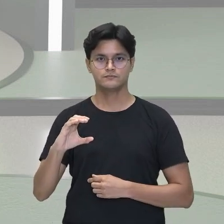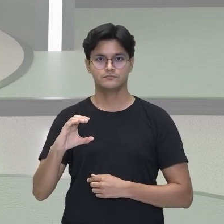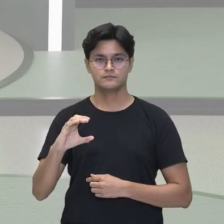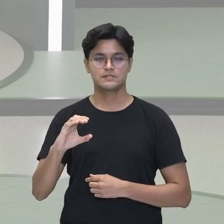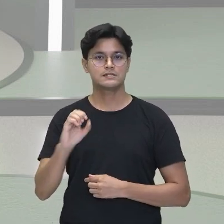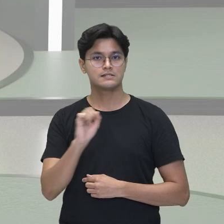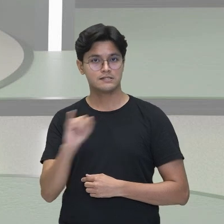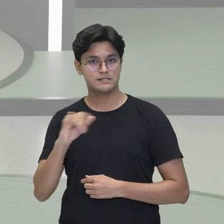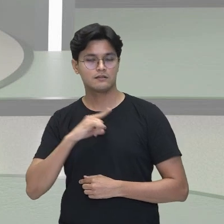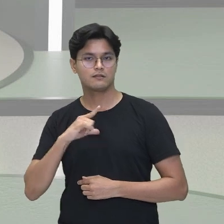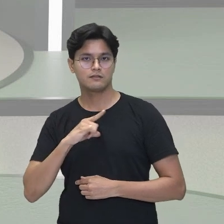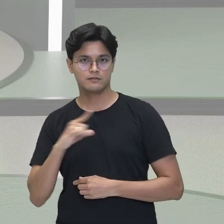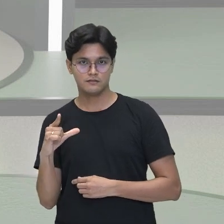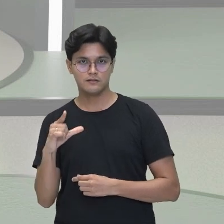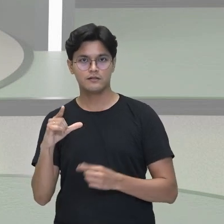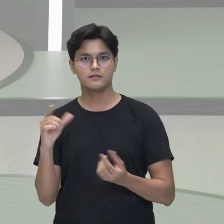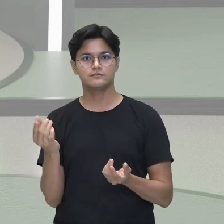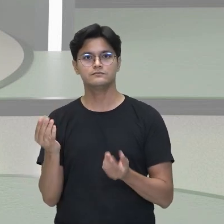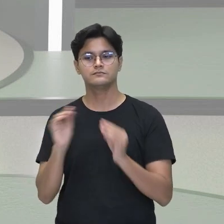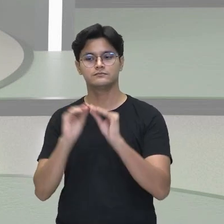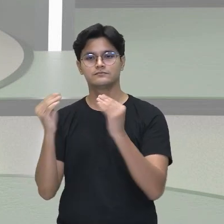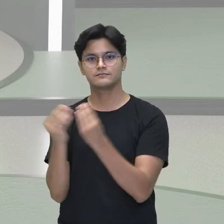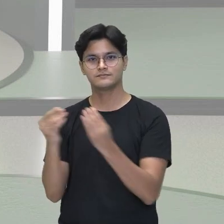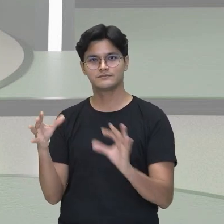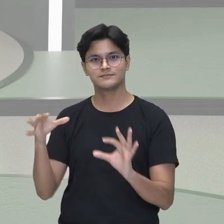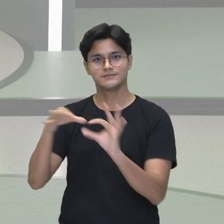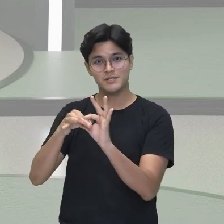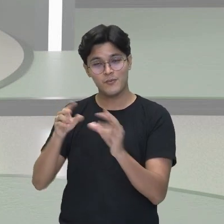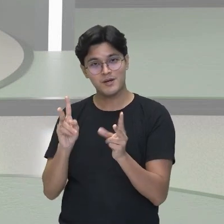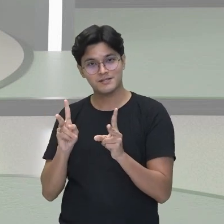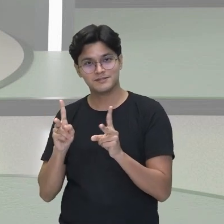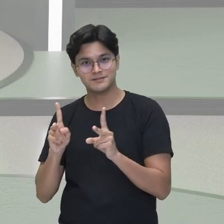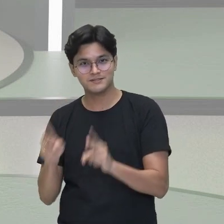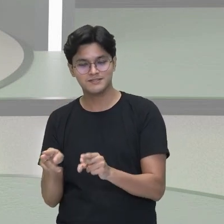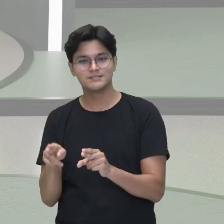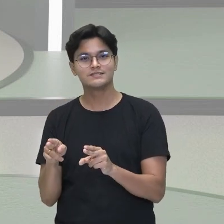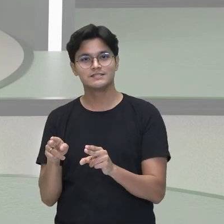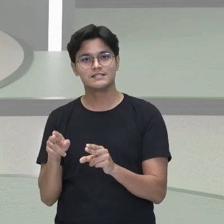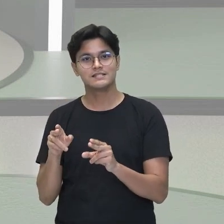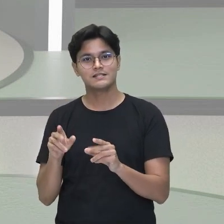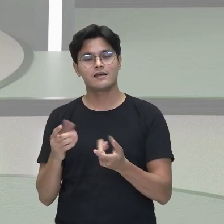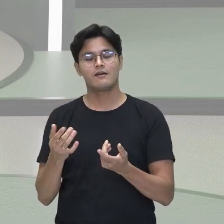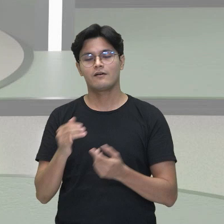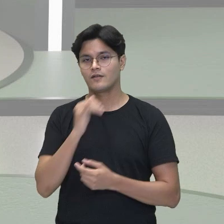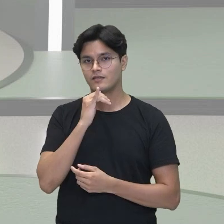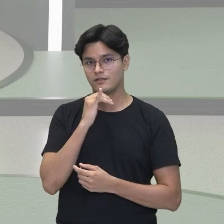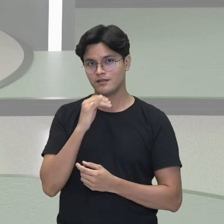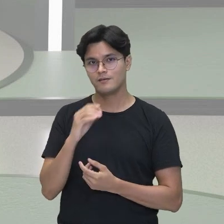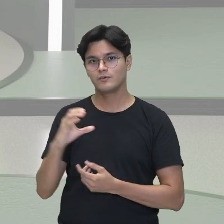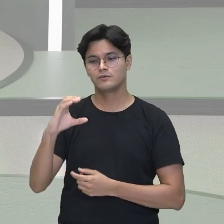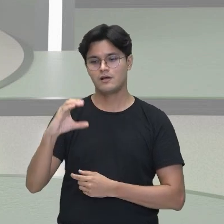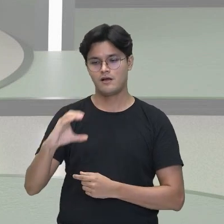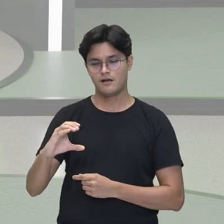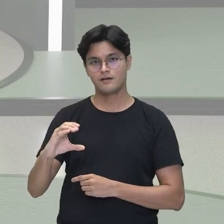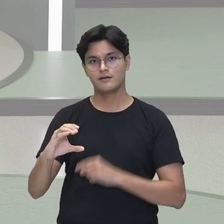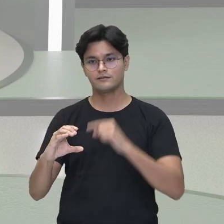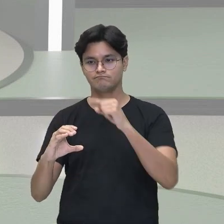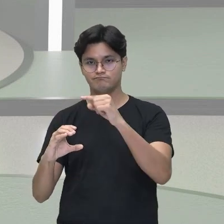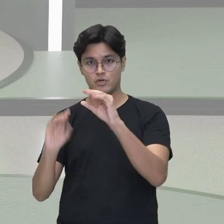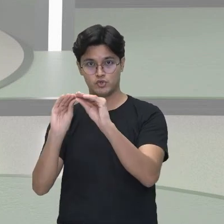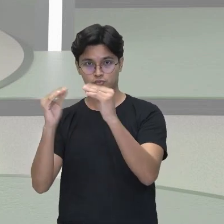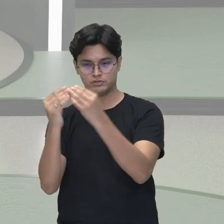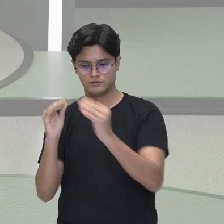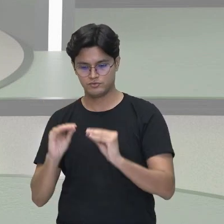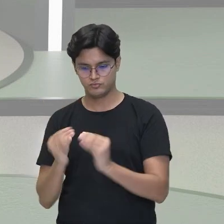ligantes iguais estão do mesmo lado. Se tiverem em